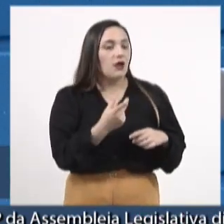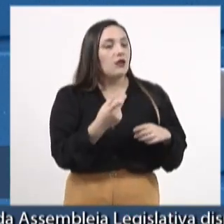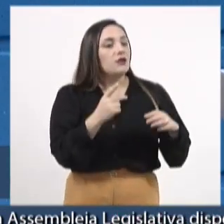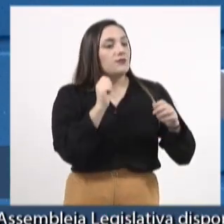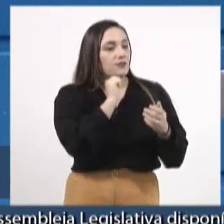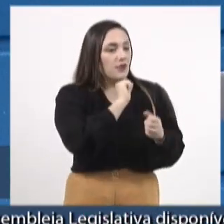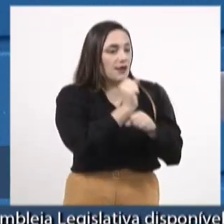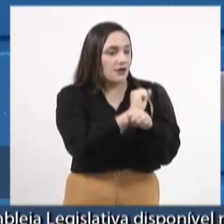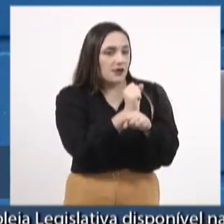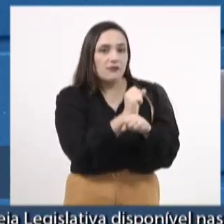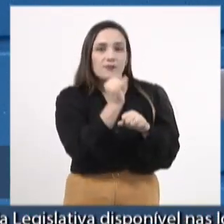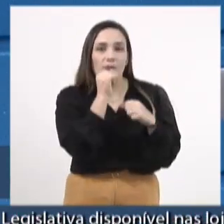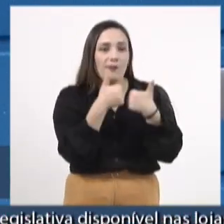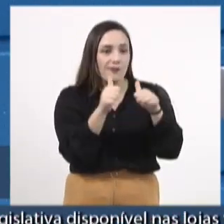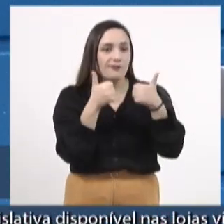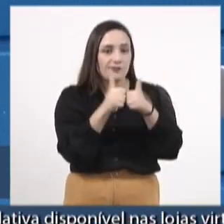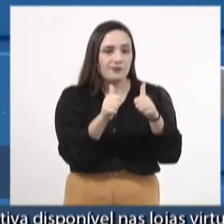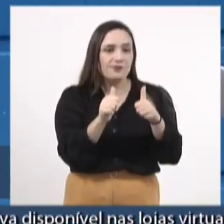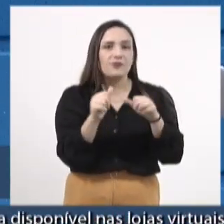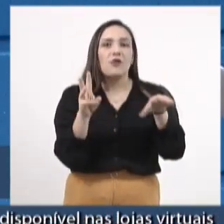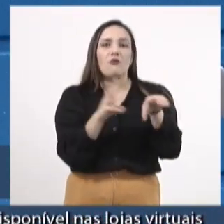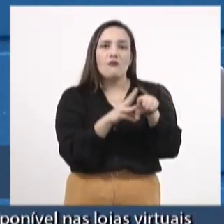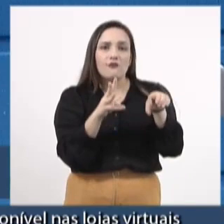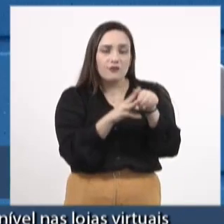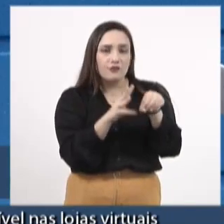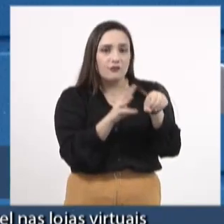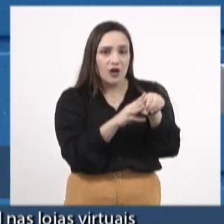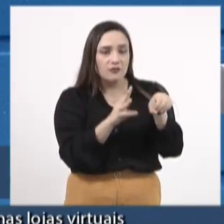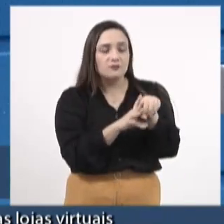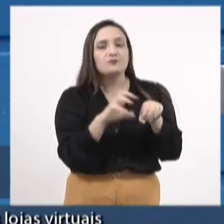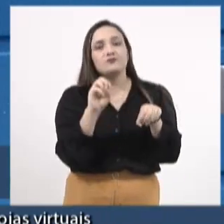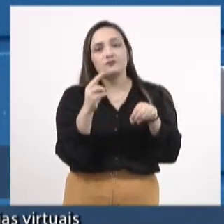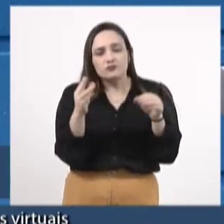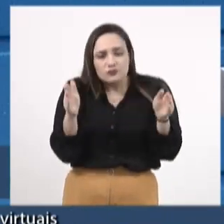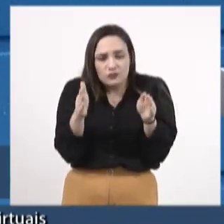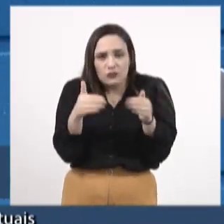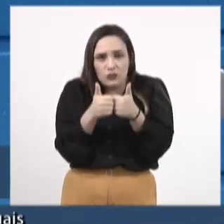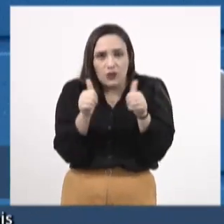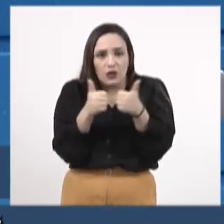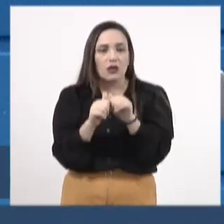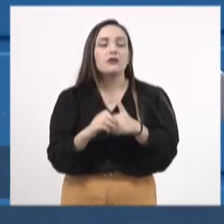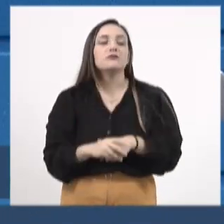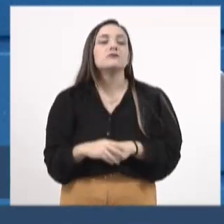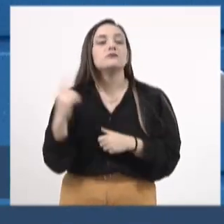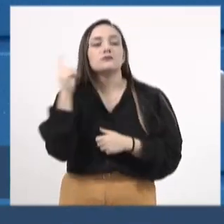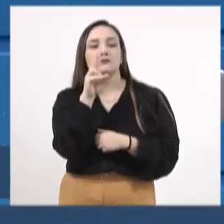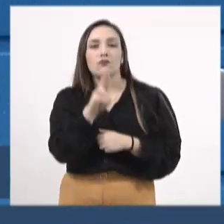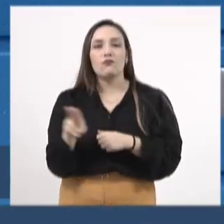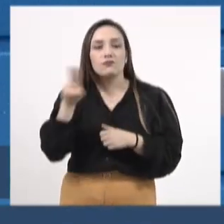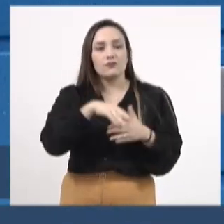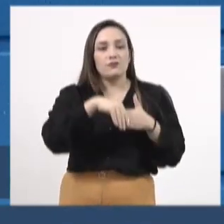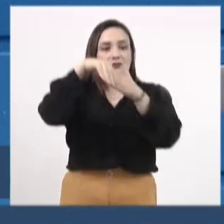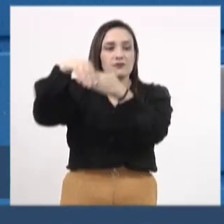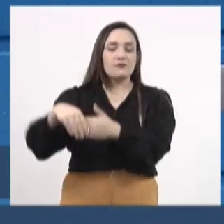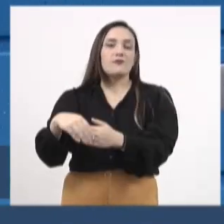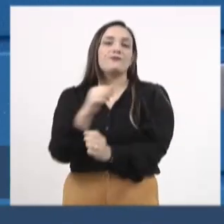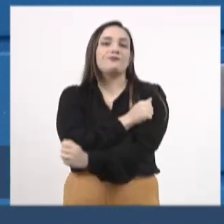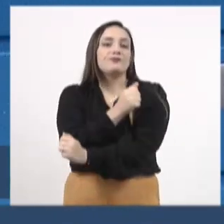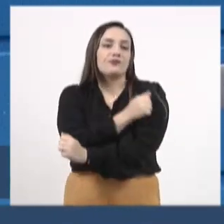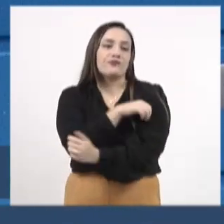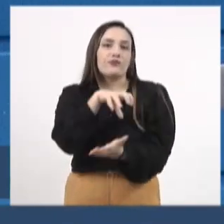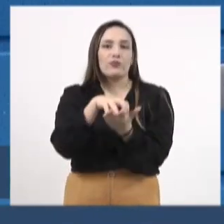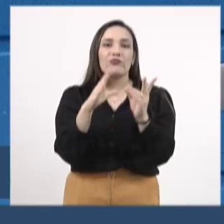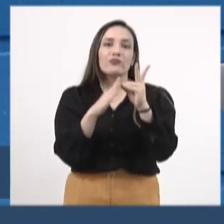Receita Federal, tipo ônibus, van ou micro-ônibus, para que possam ser utilizados no transporte escolar dos alunos